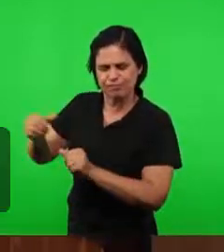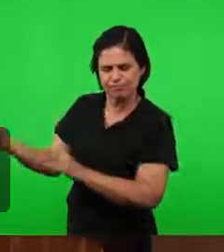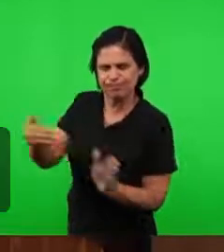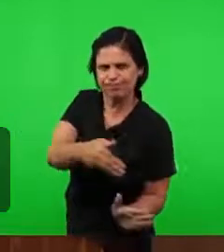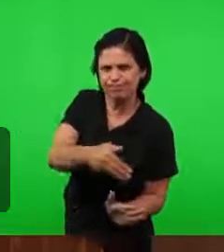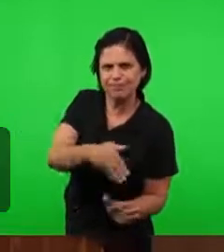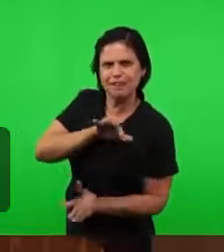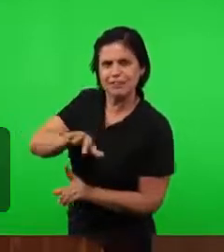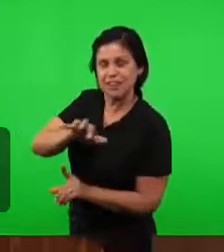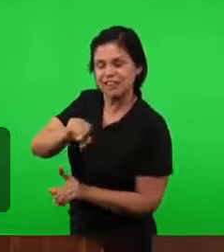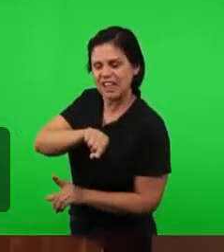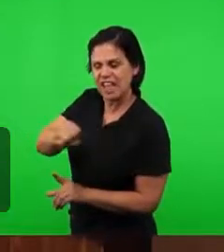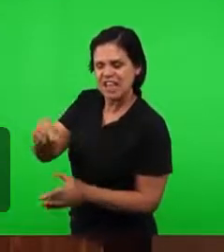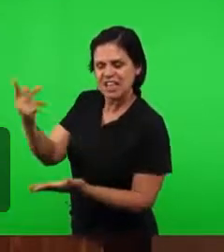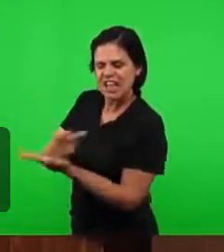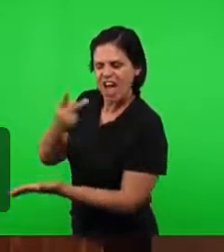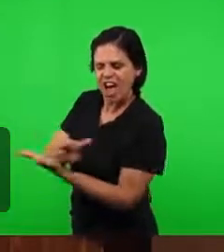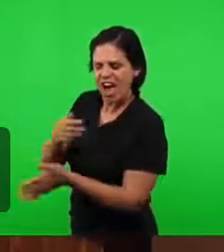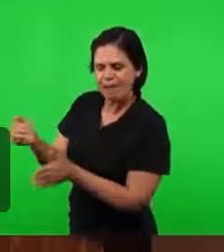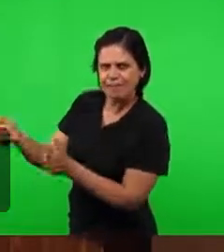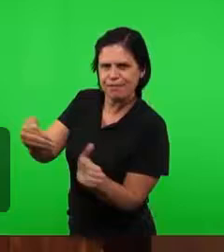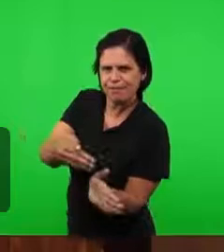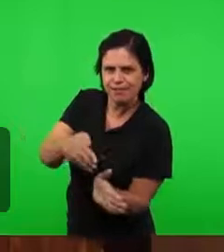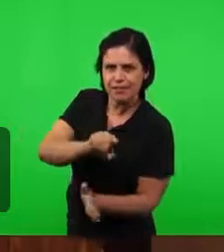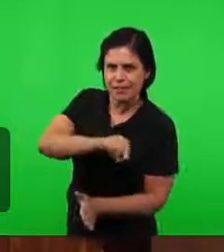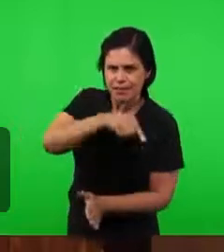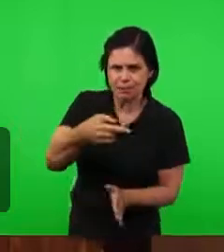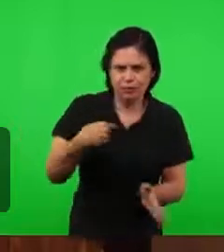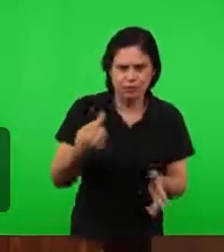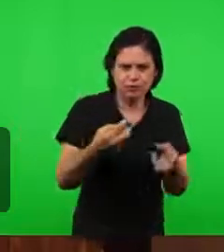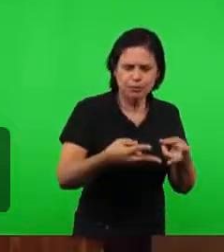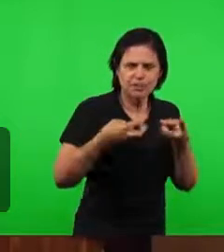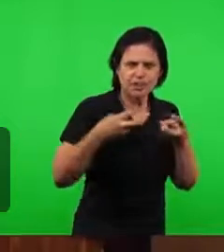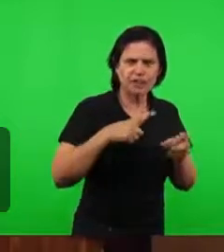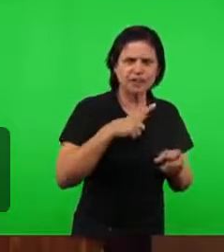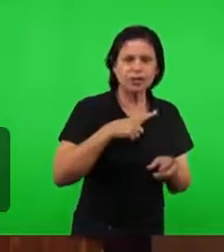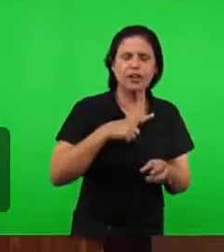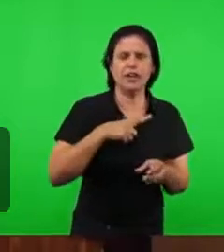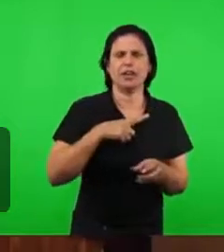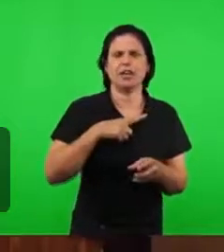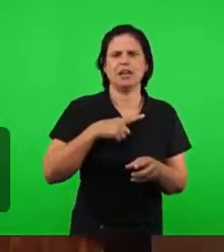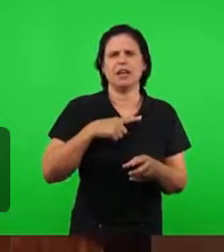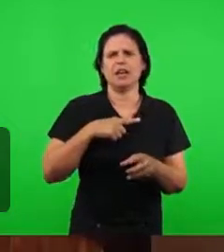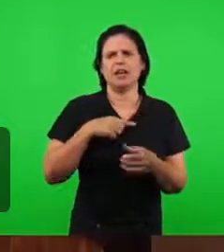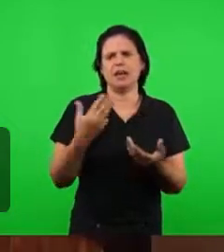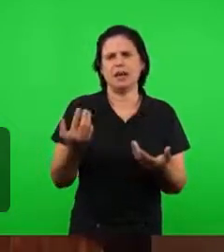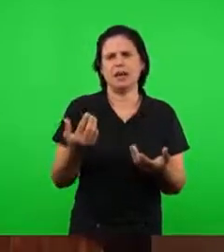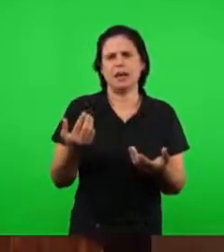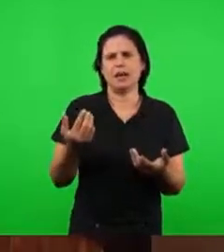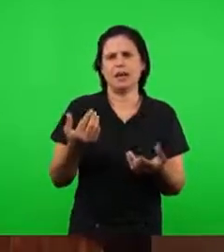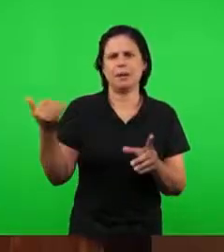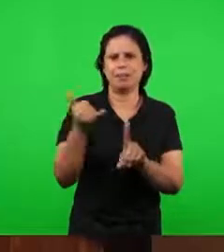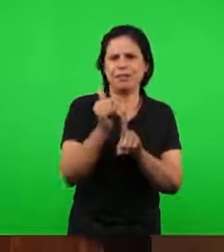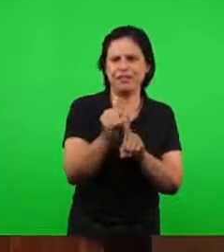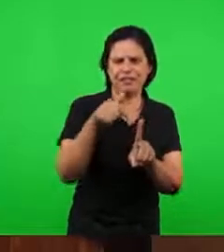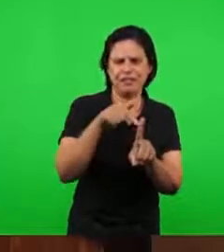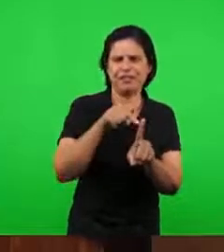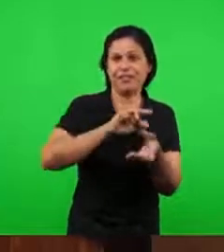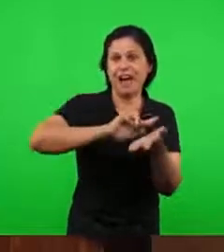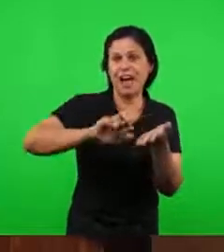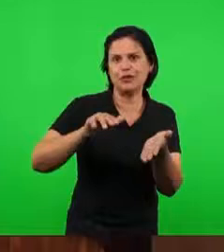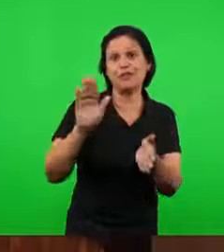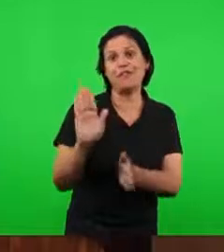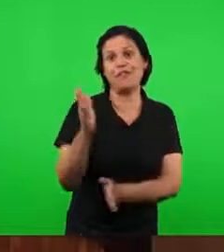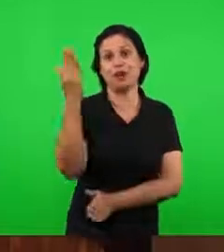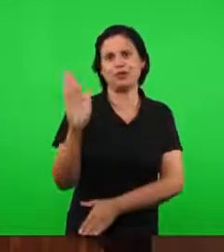Logo vamos ver o falso profetismo como uma operação usada para